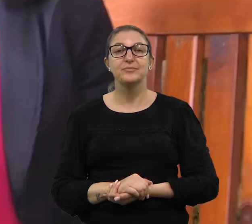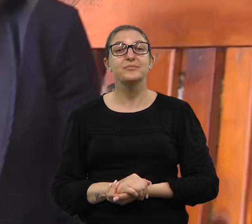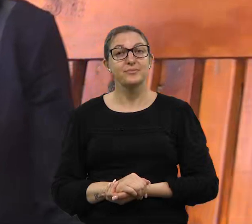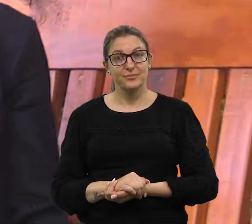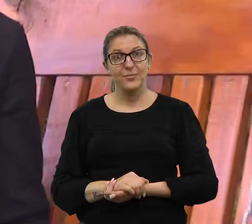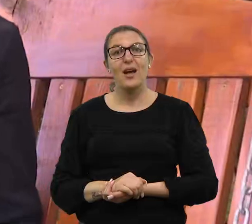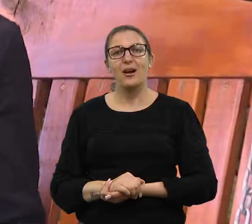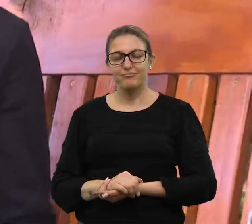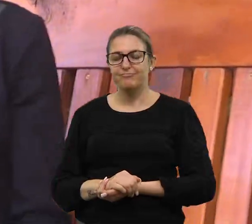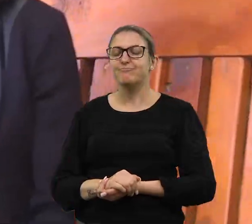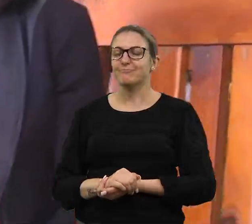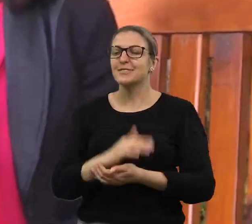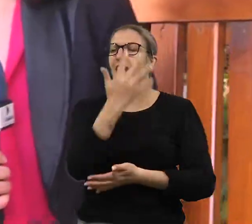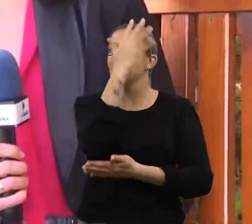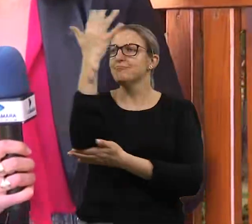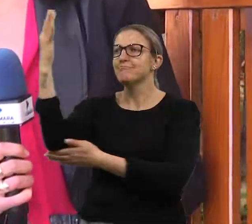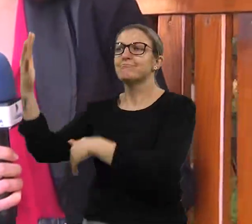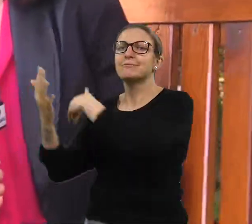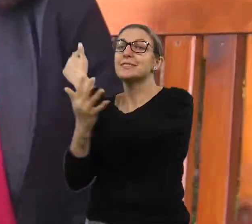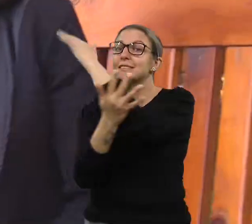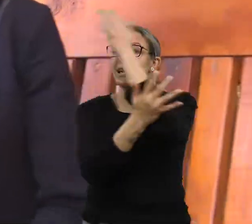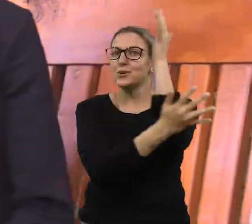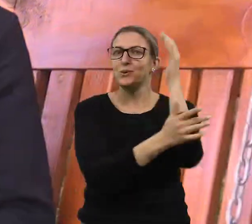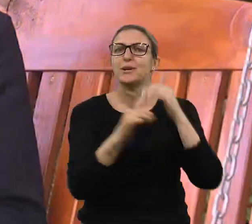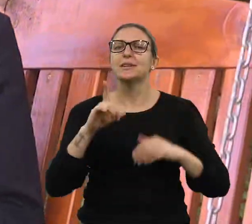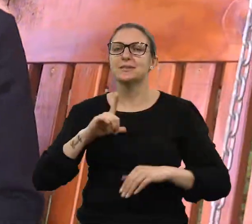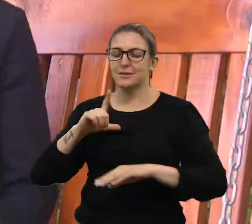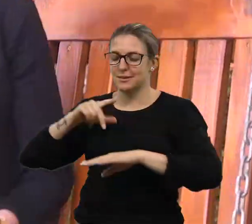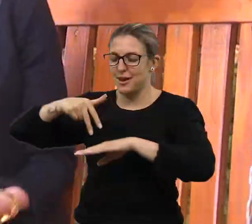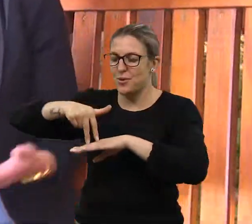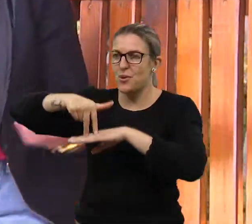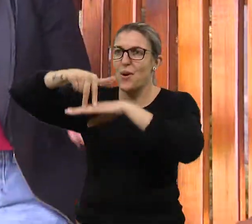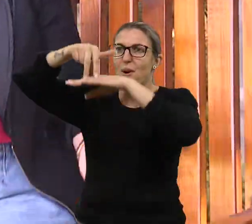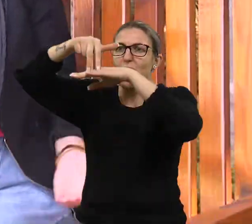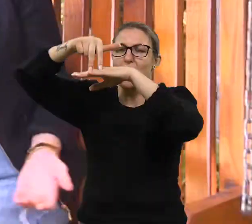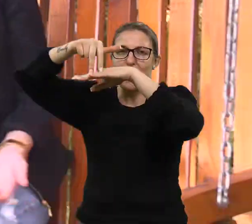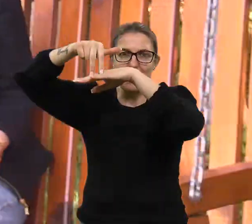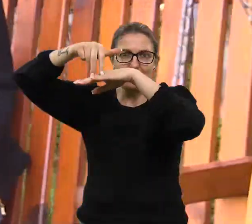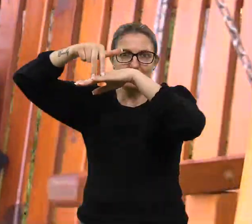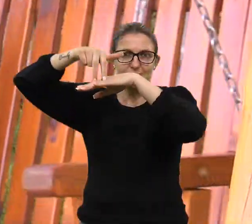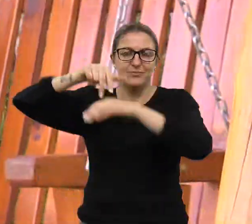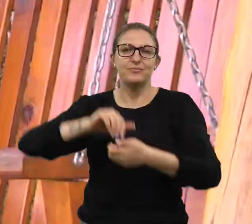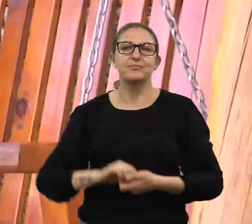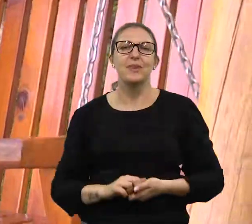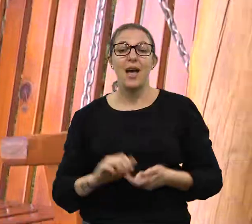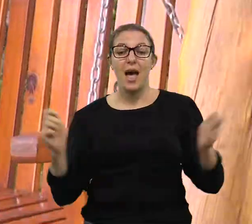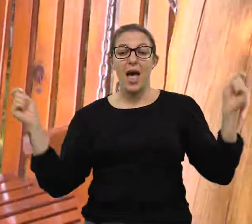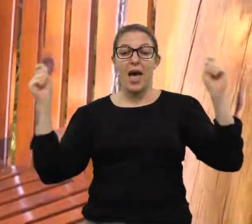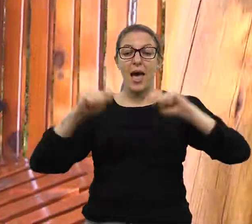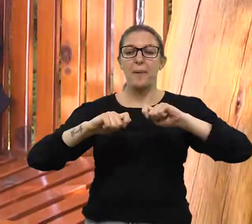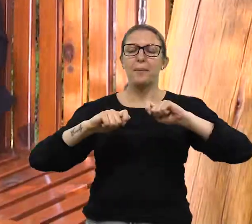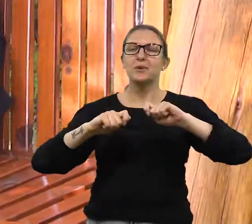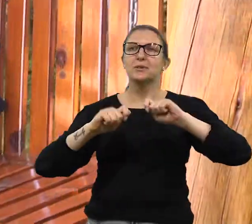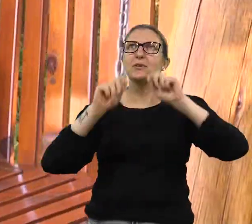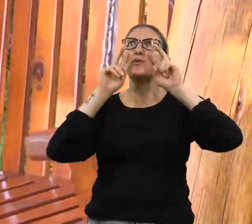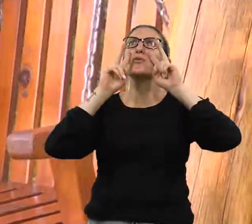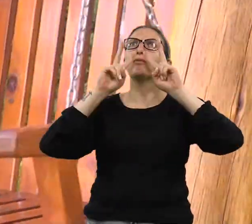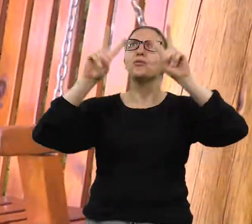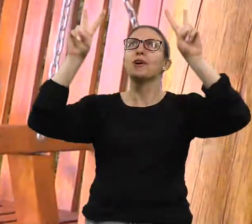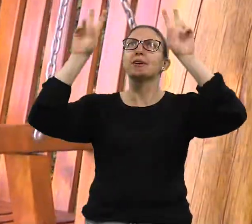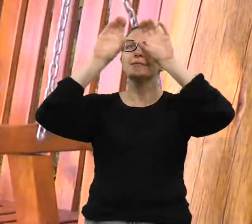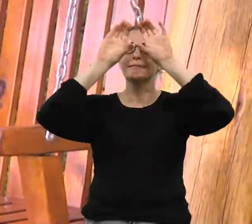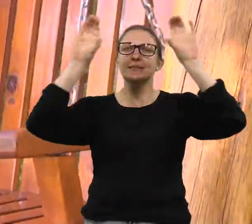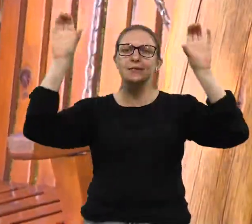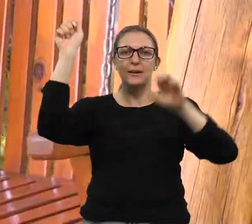É assim, em meio à natureza, que se encontra esse verdadeiro mirante da vida. Aqui é possível ter